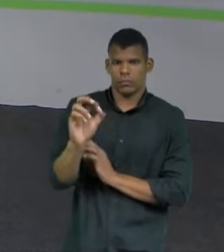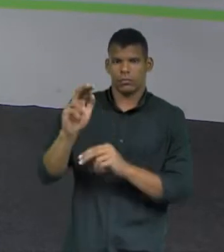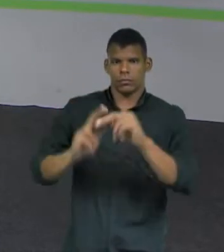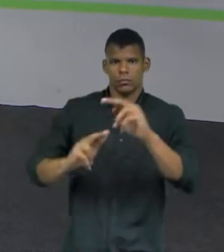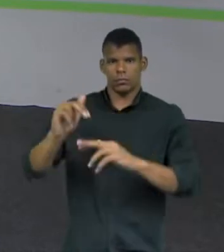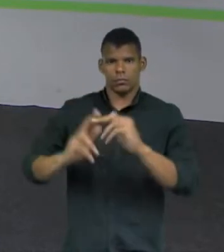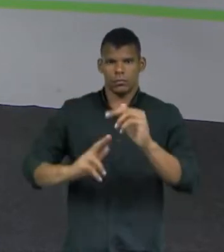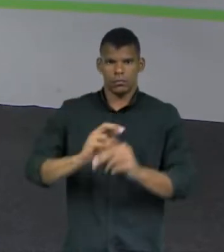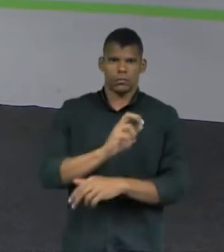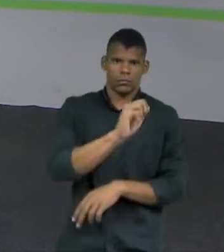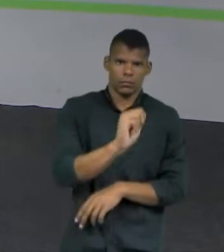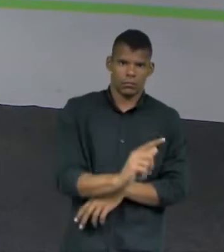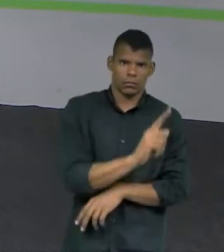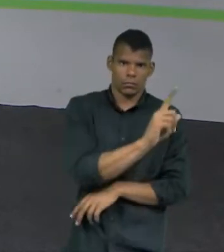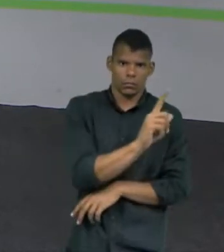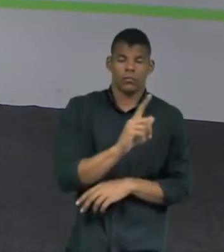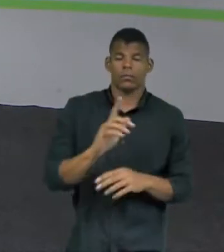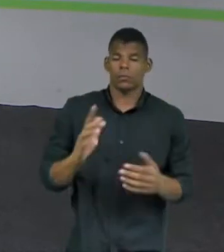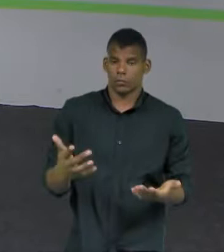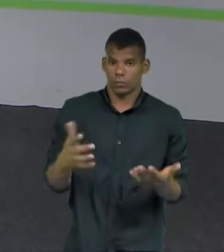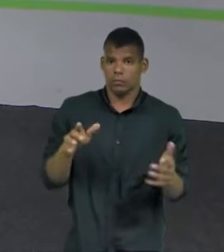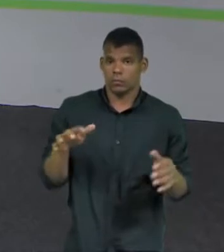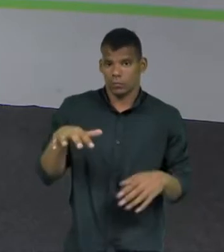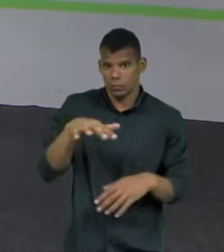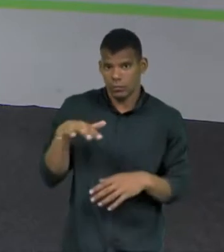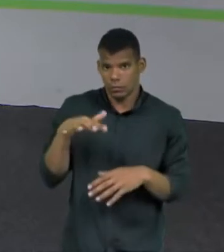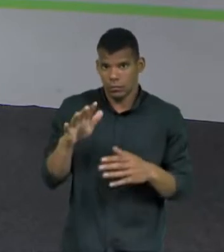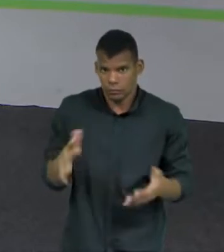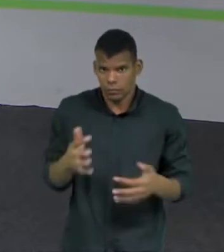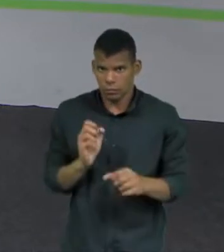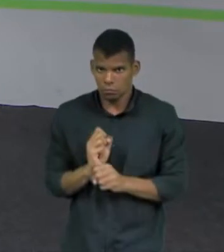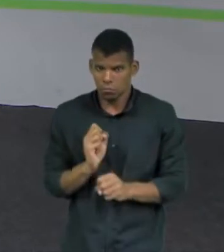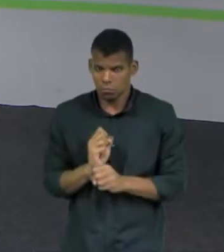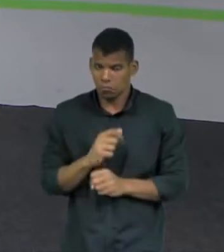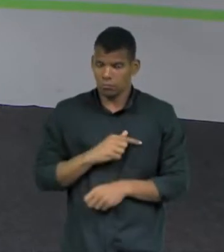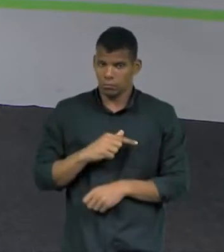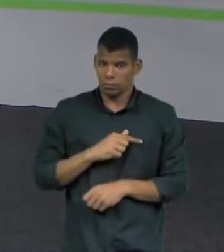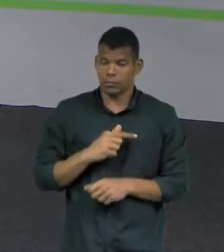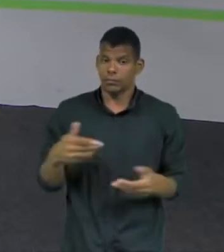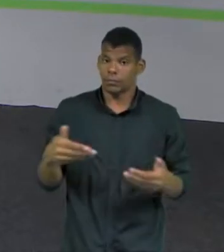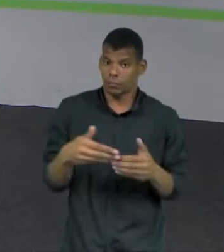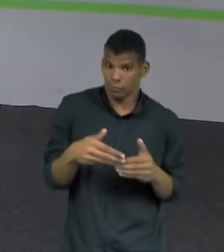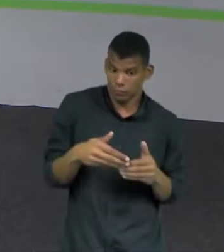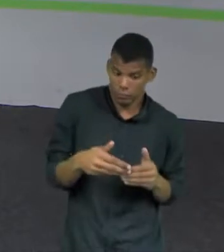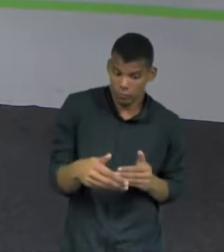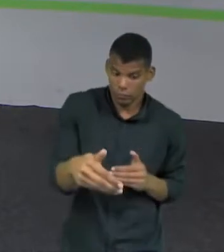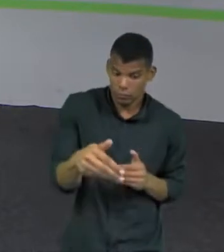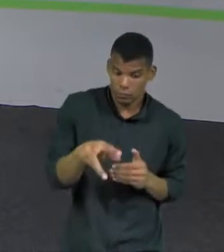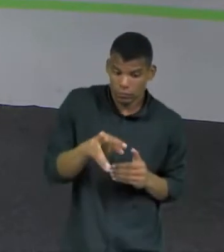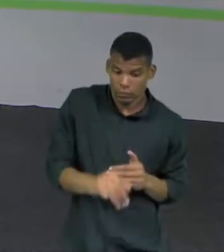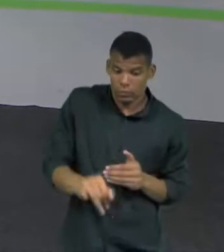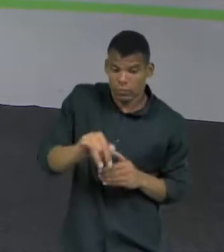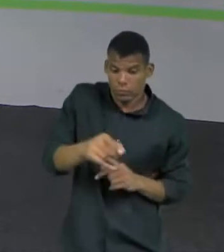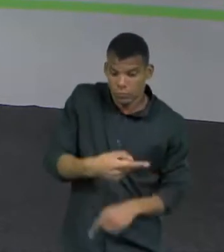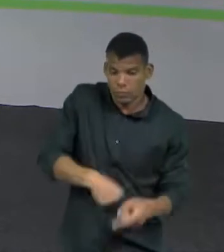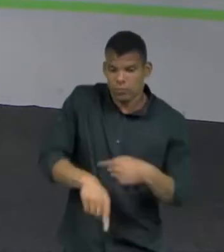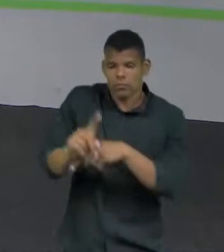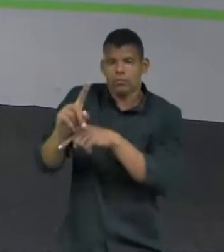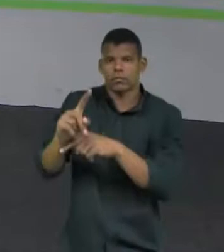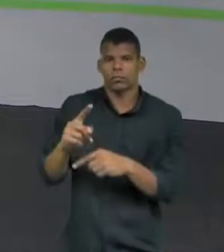Resultado já esperado pelo setor. Agora a expectativa é de aquecimento com a proximidade das datas